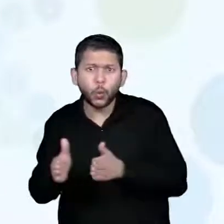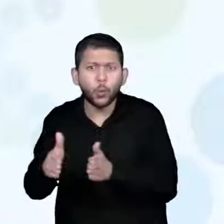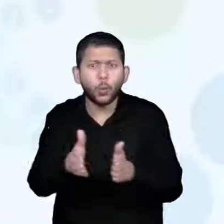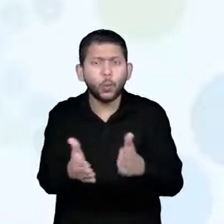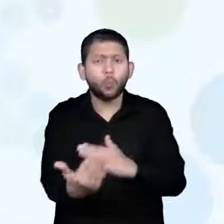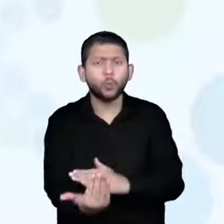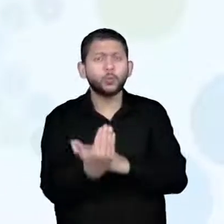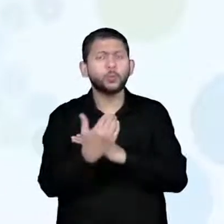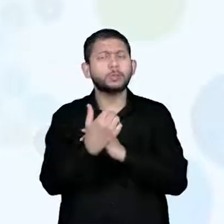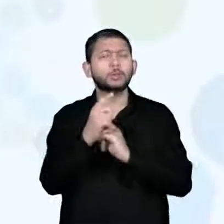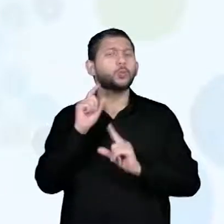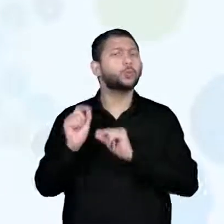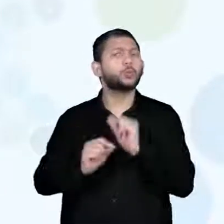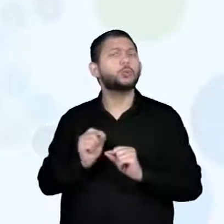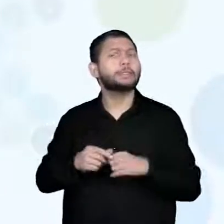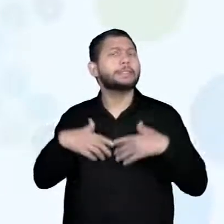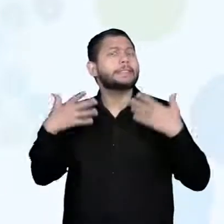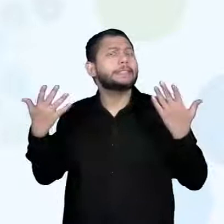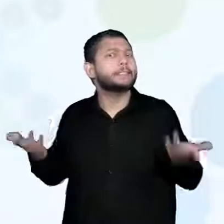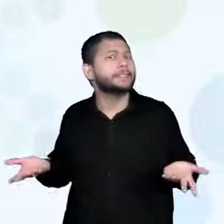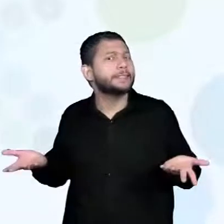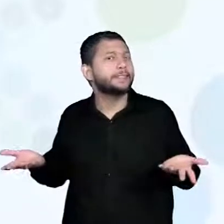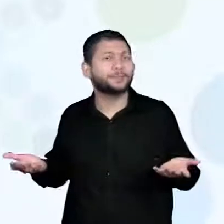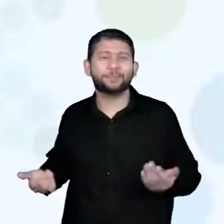foto da habilidade do dia.